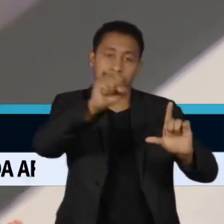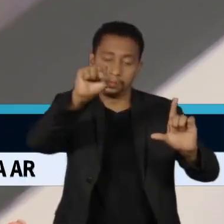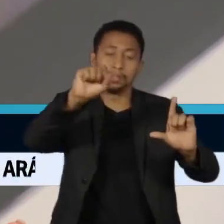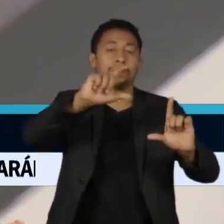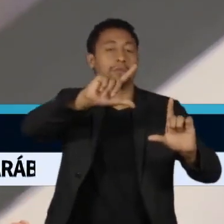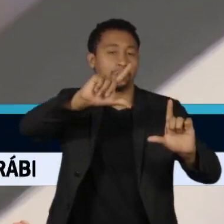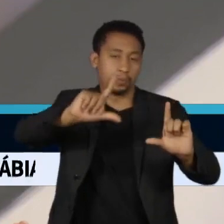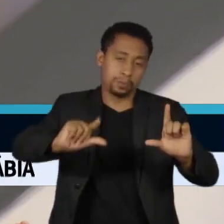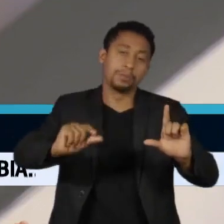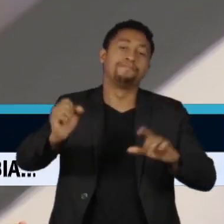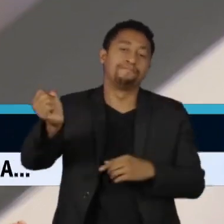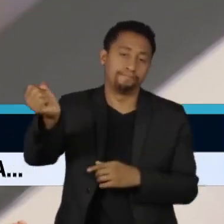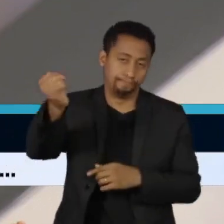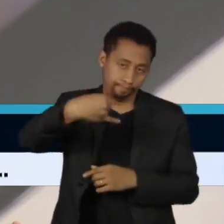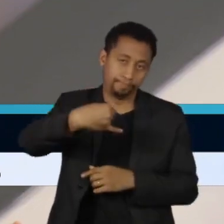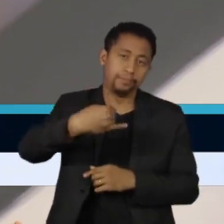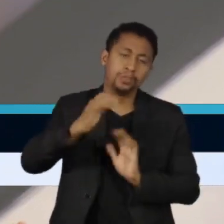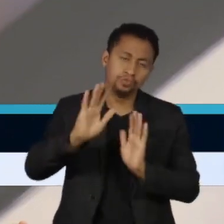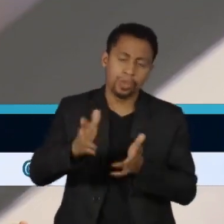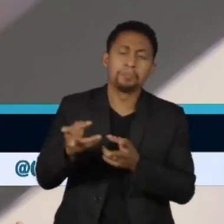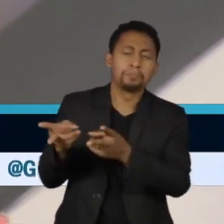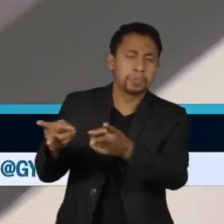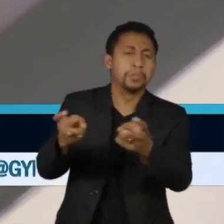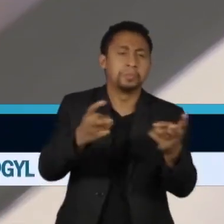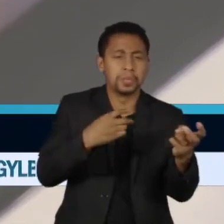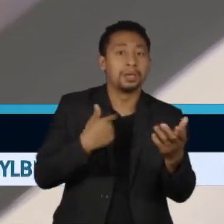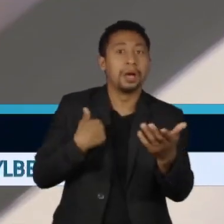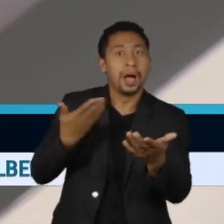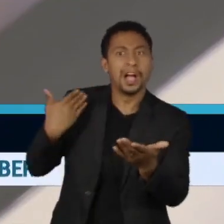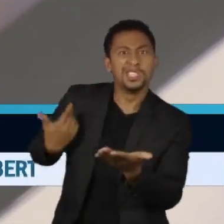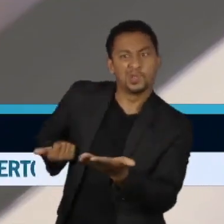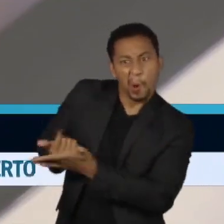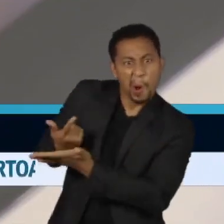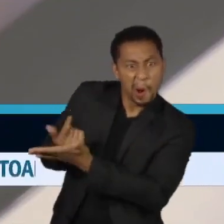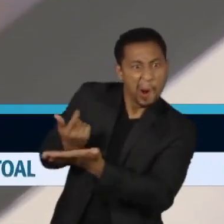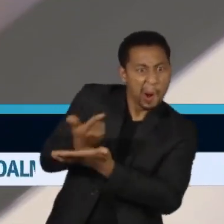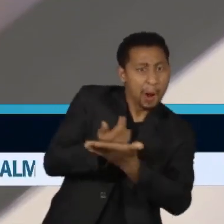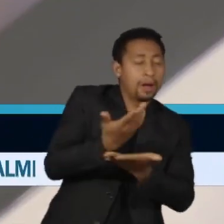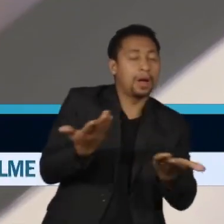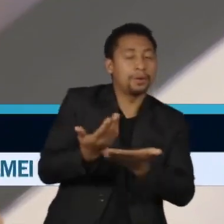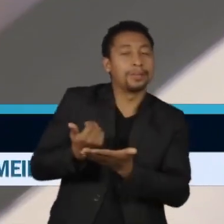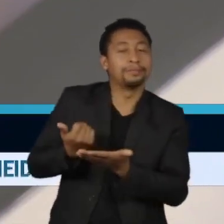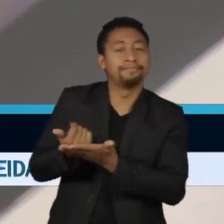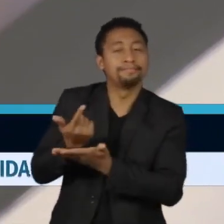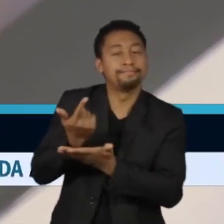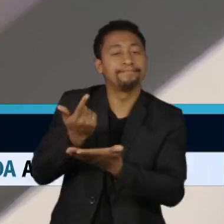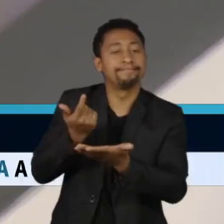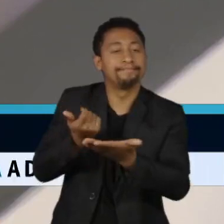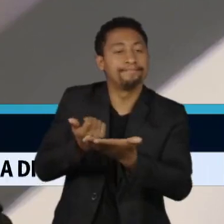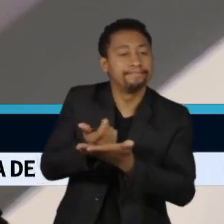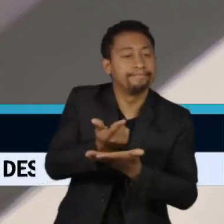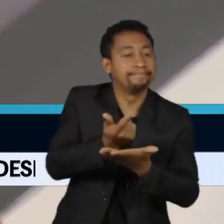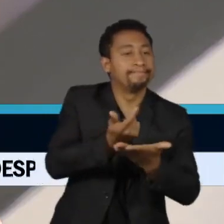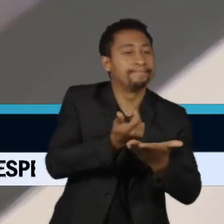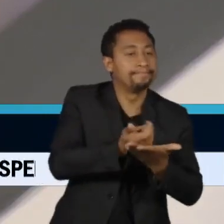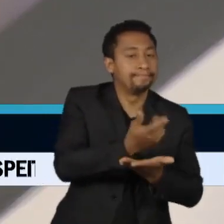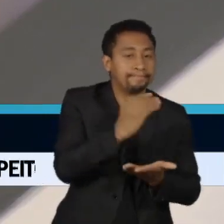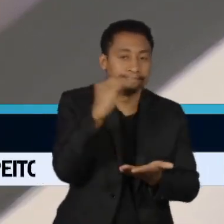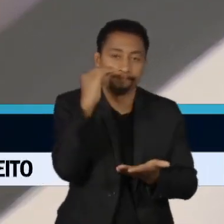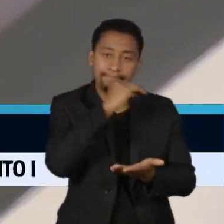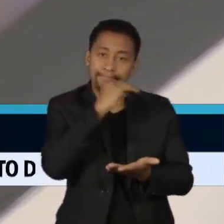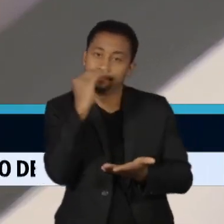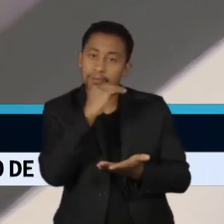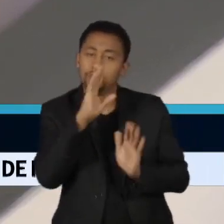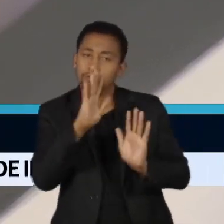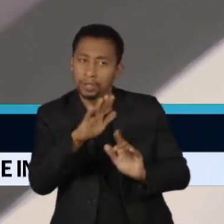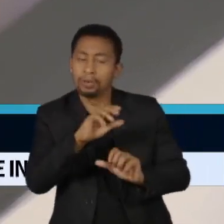uma desaceleração em consumo, que já está em curso, então essa desaceleração em si, ela já pode começar a trazer uma